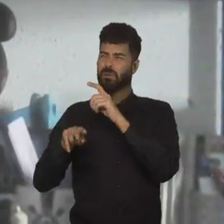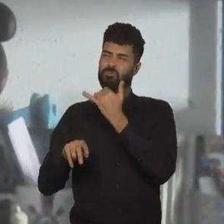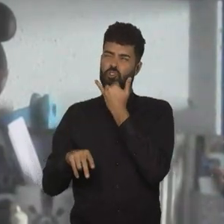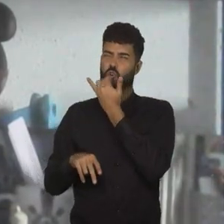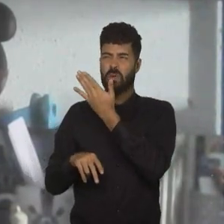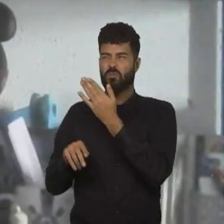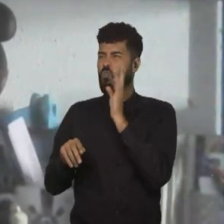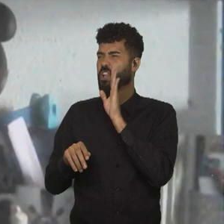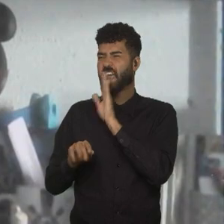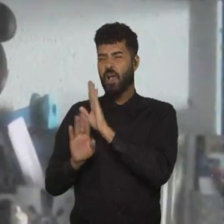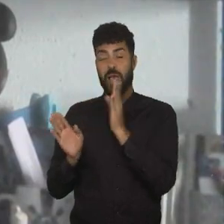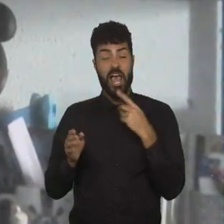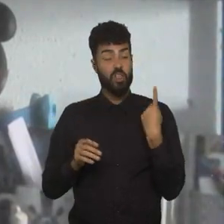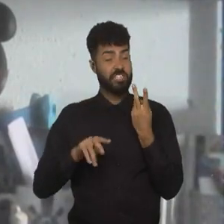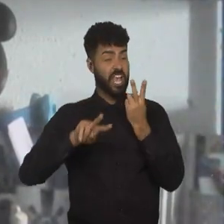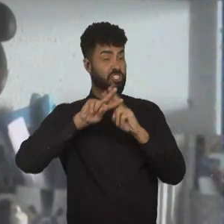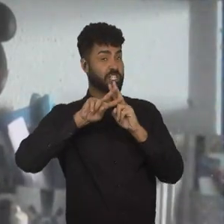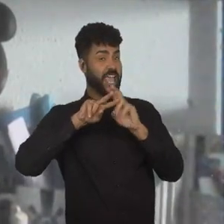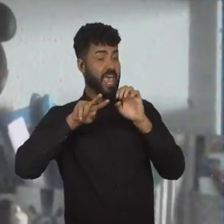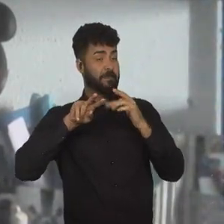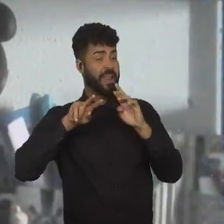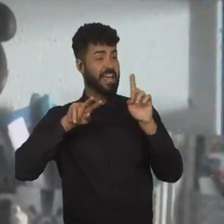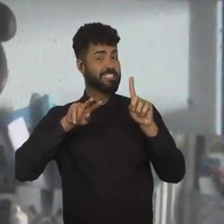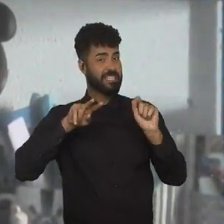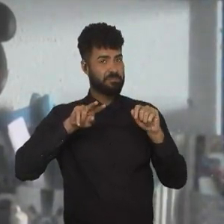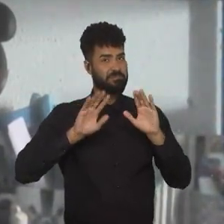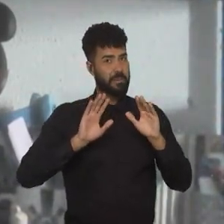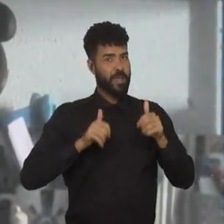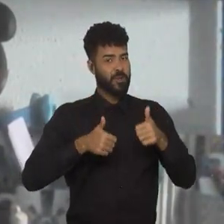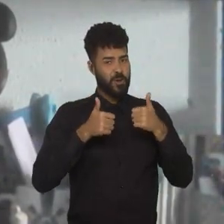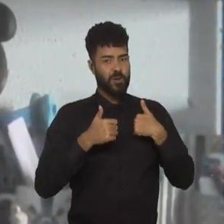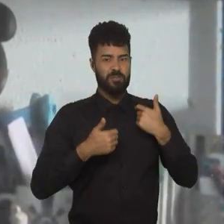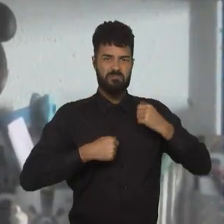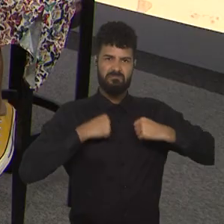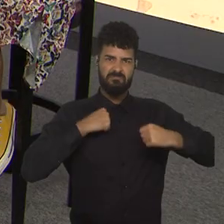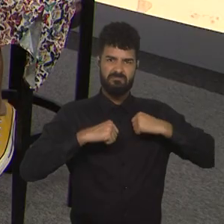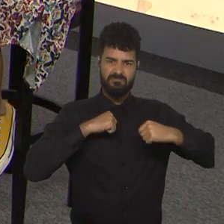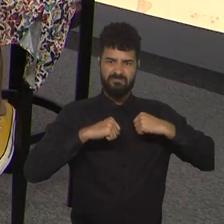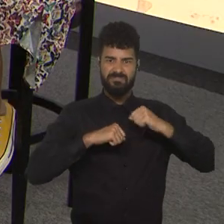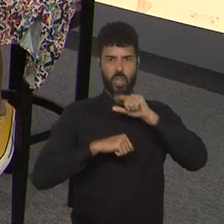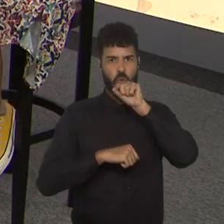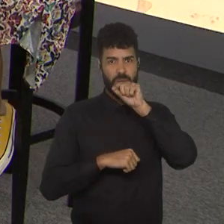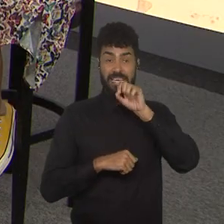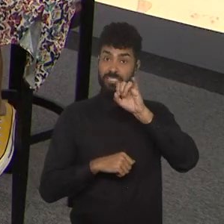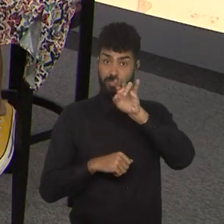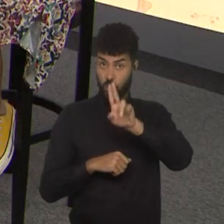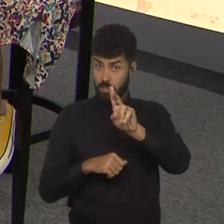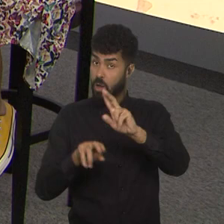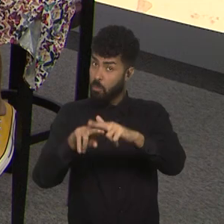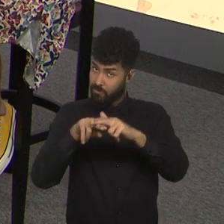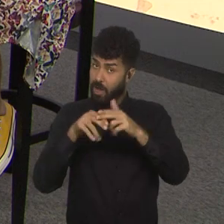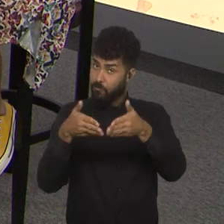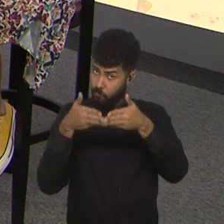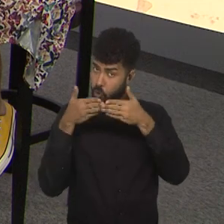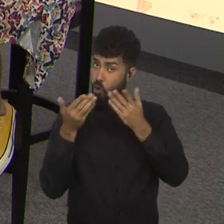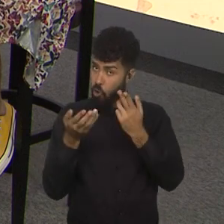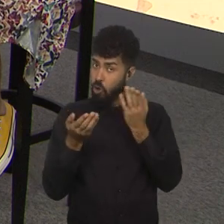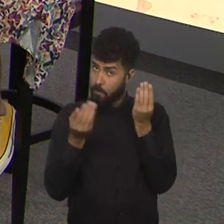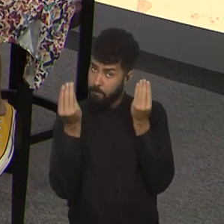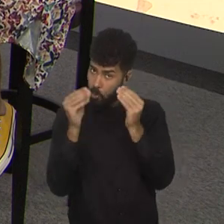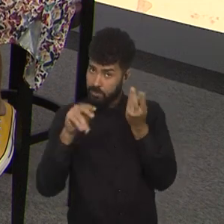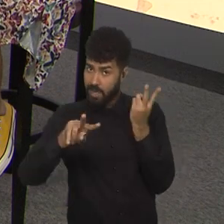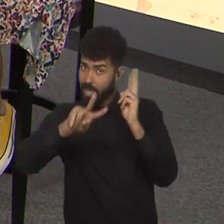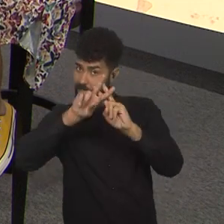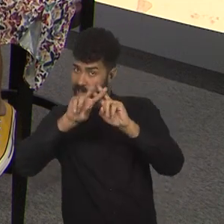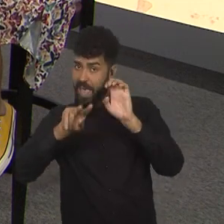criou uma... A hashtag Em Brasa está bombando, está bombando, quem não está usando, por favor, usar, por favor, e aí a gente